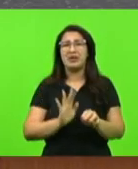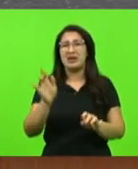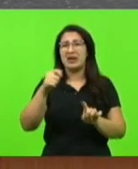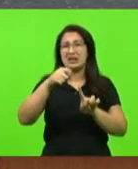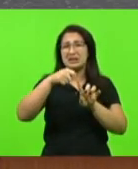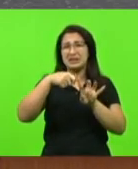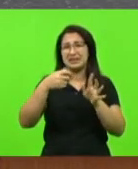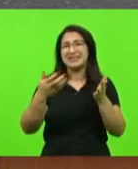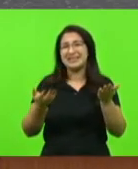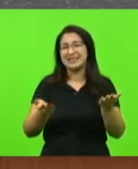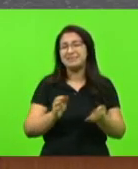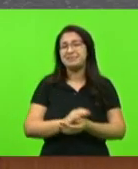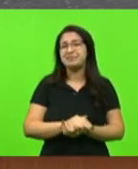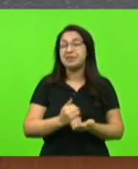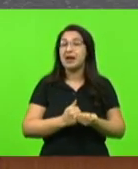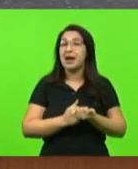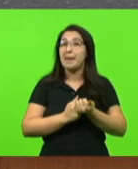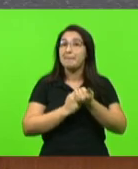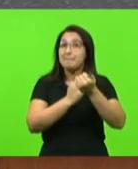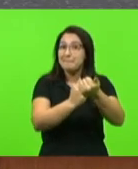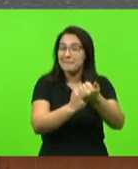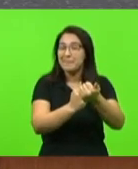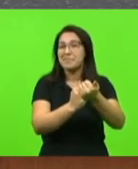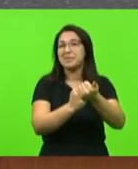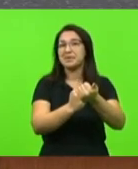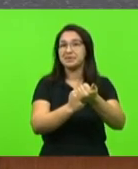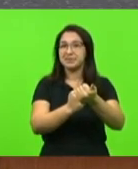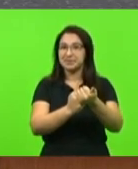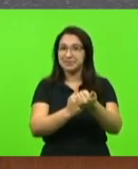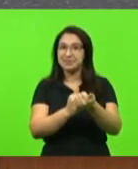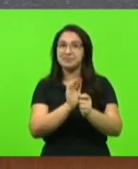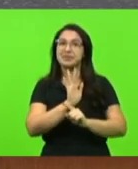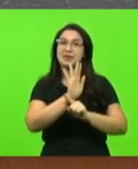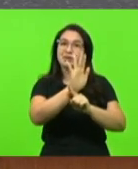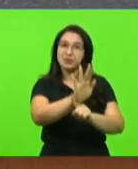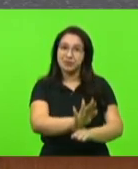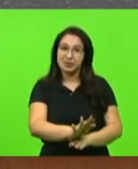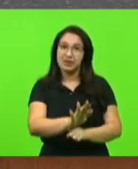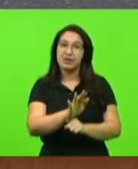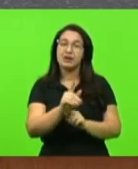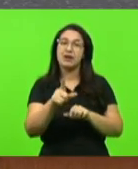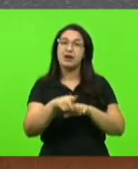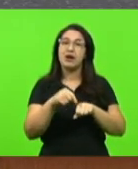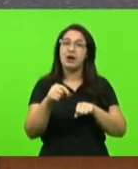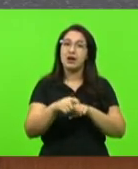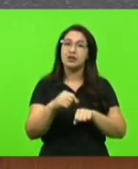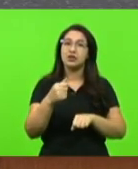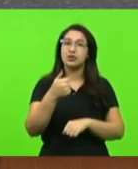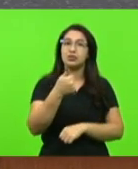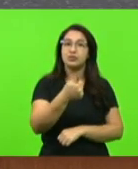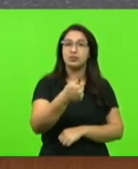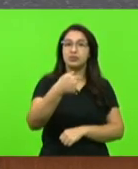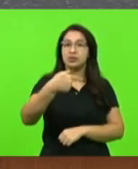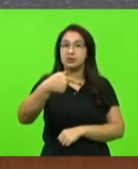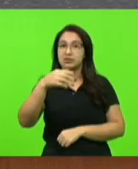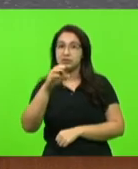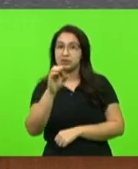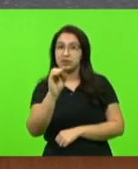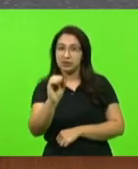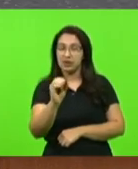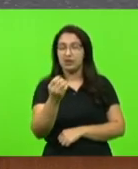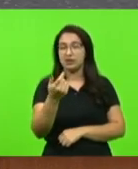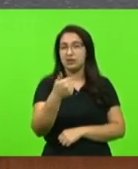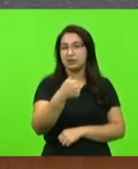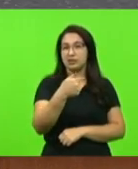Então, esse apoio para o artigo 170, 171, para